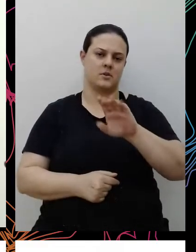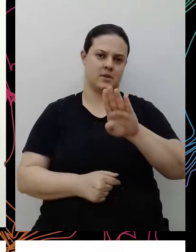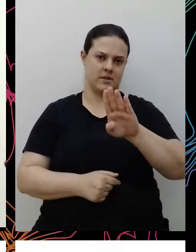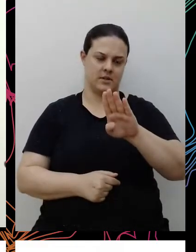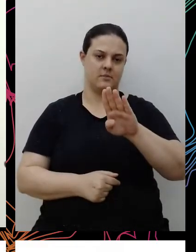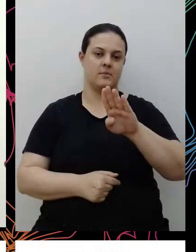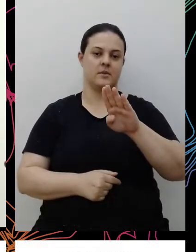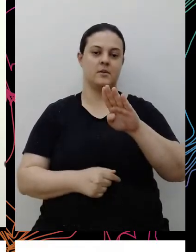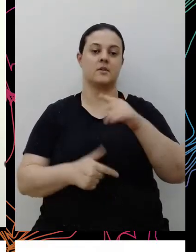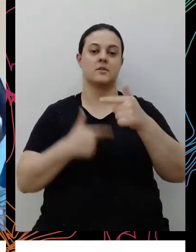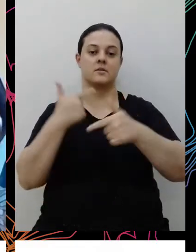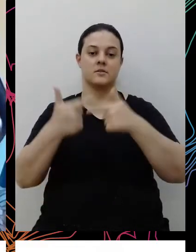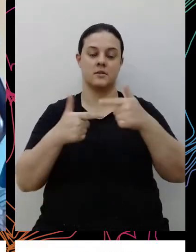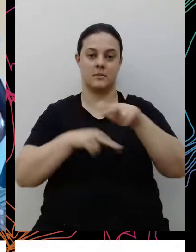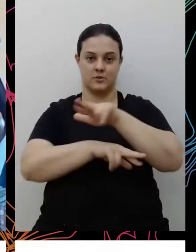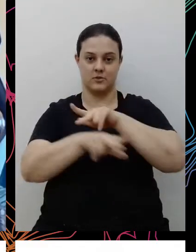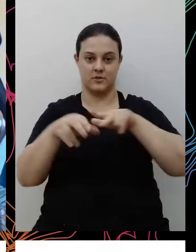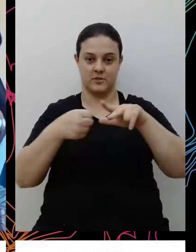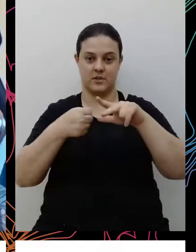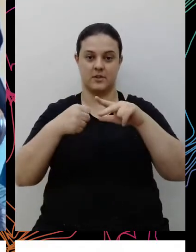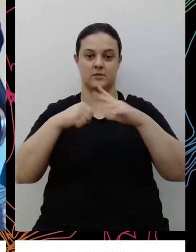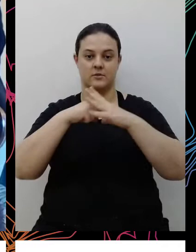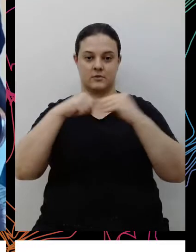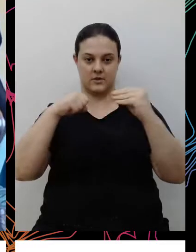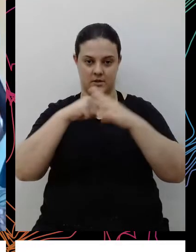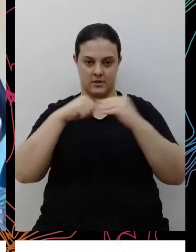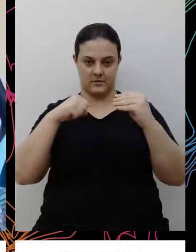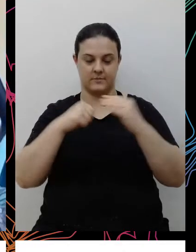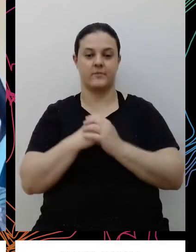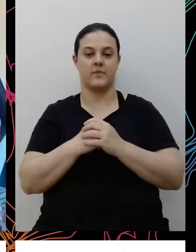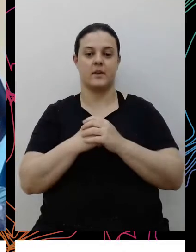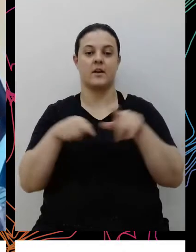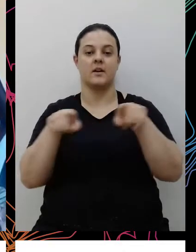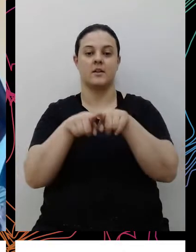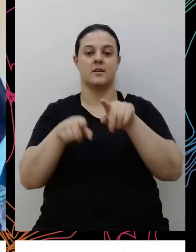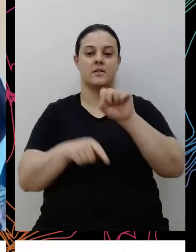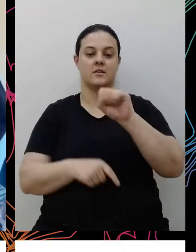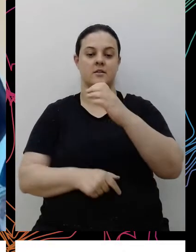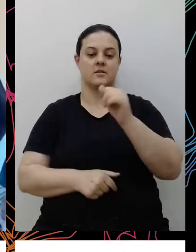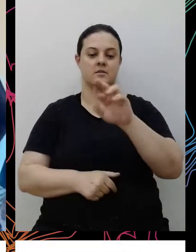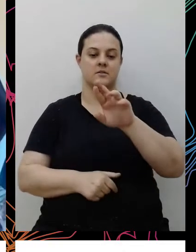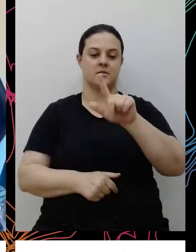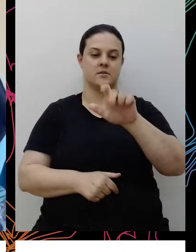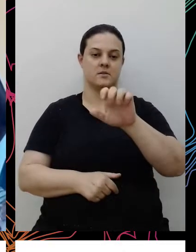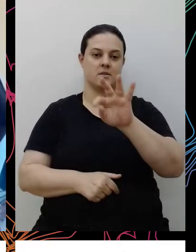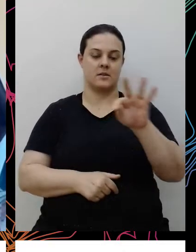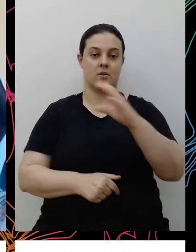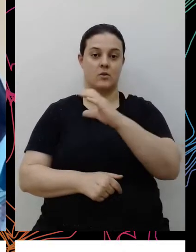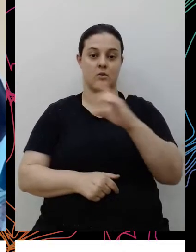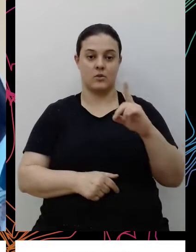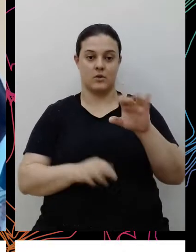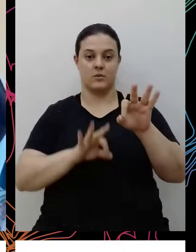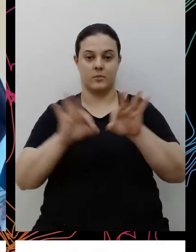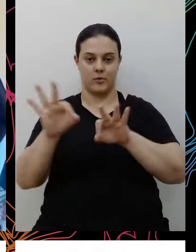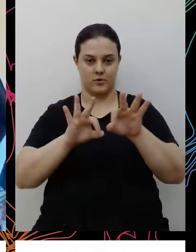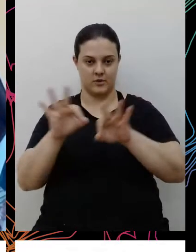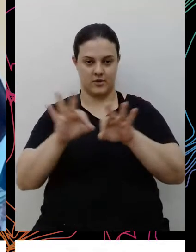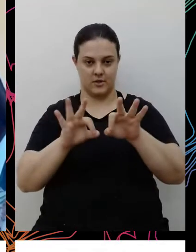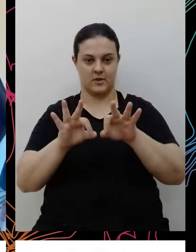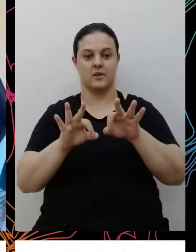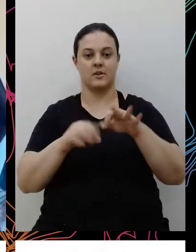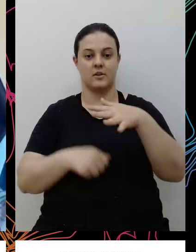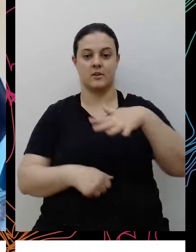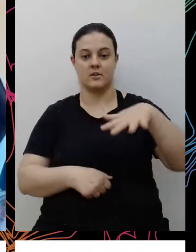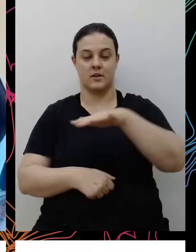inclusão e diversidade do Carrefour Brasil. E também a Scarlett Rodrigues, que é coordenadora de projetos na área de